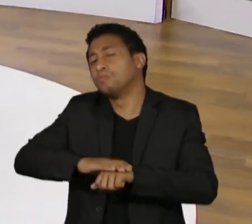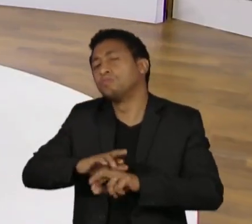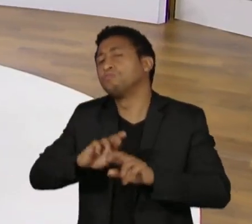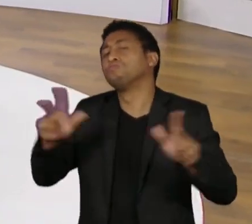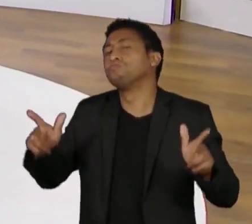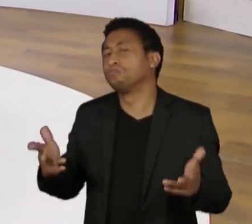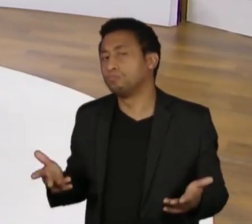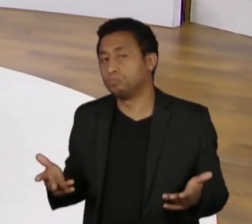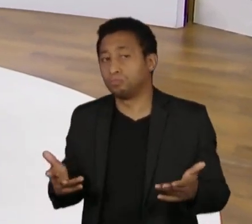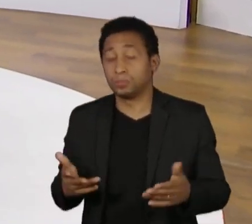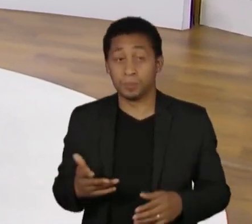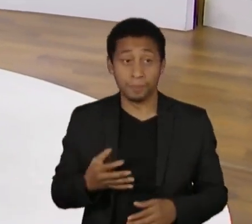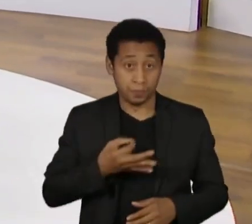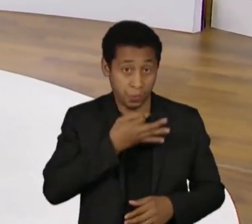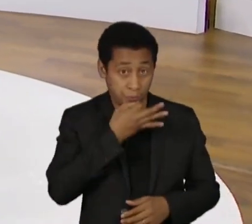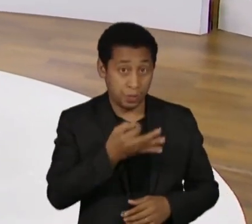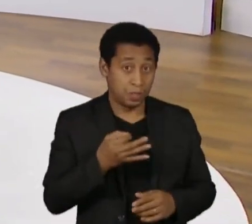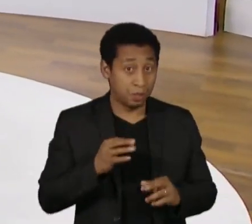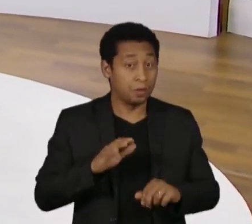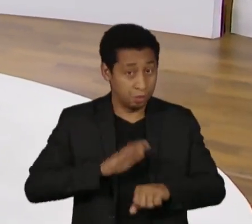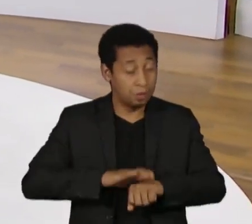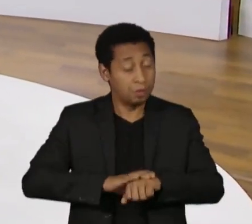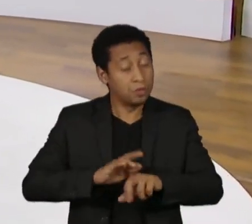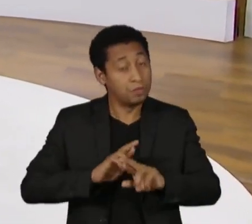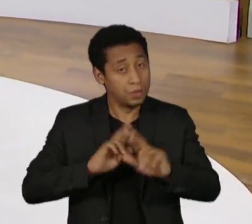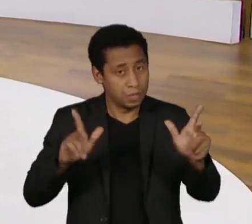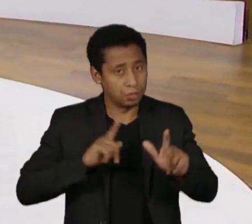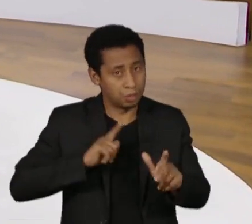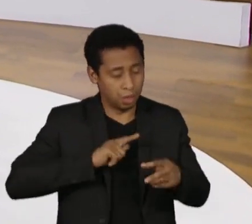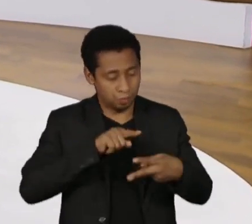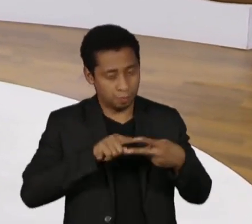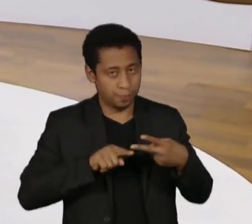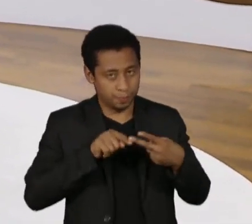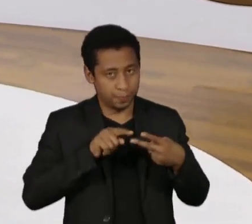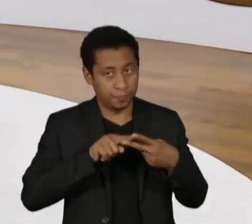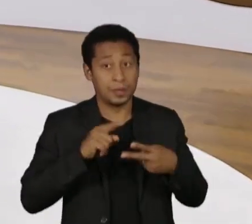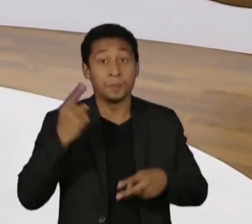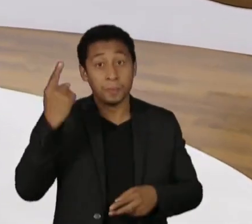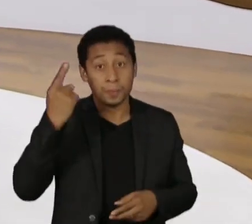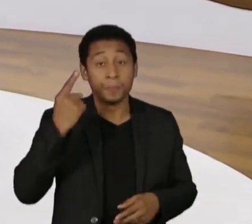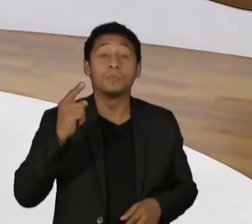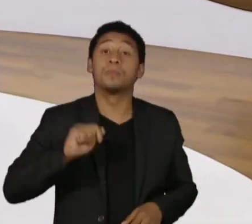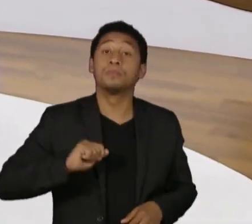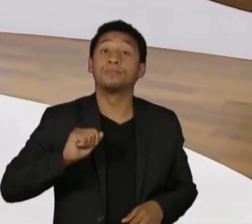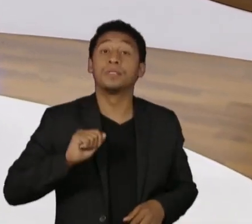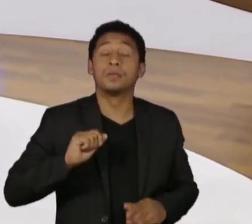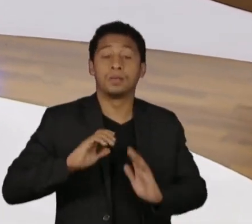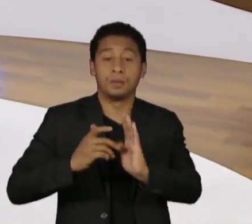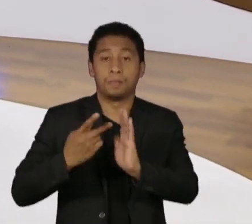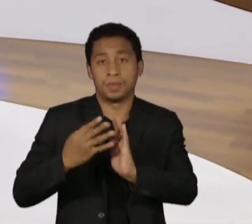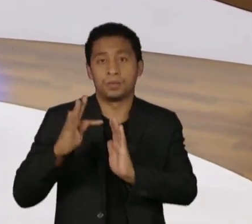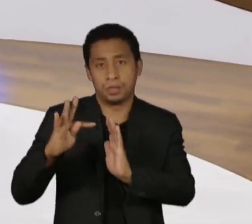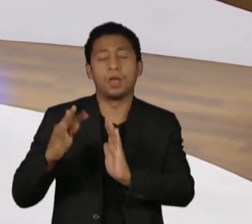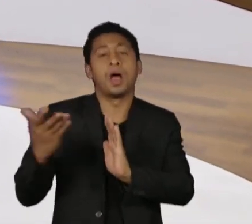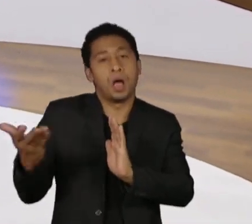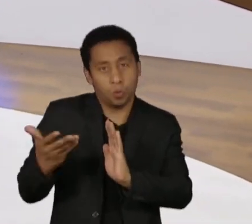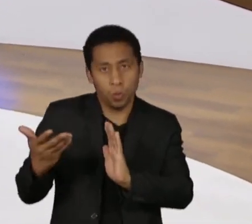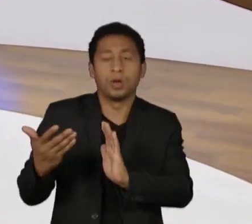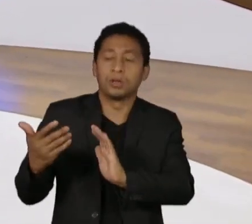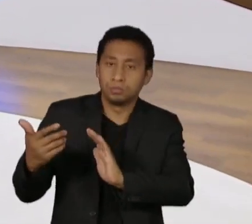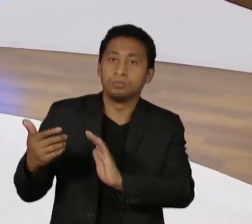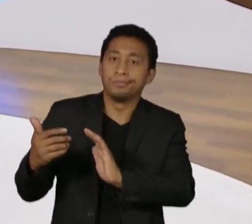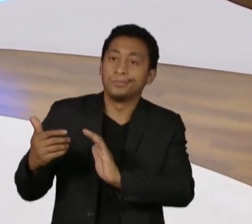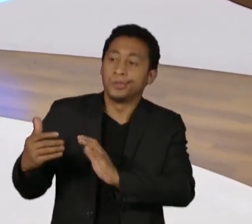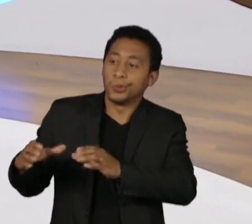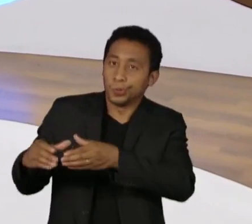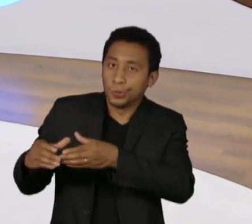diferentes, primeiro, o PT de fato tem como plataforma ideológica uma participação maior do Estado na economia, o PT não